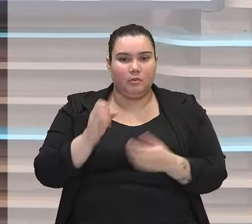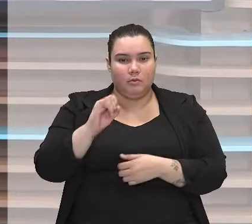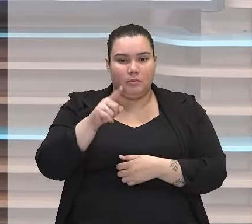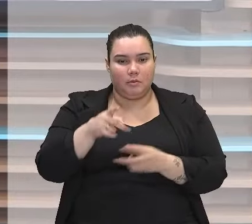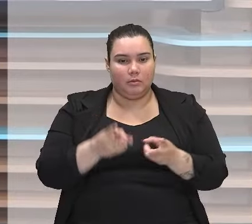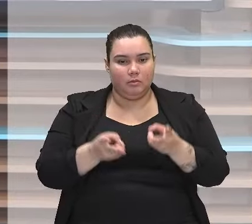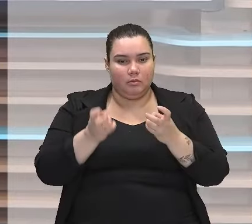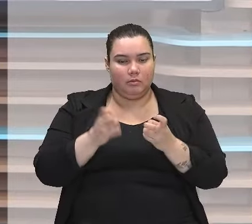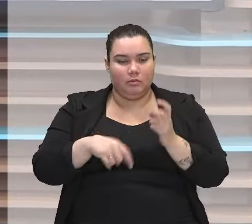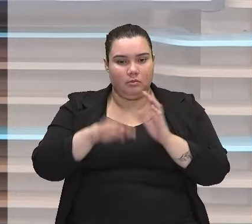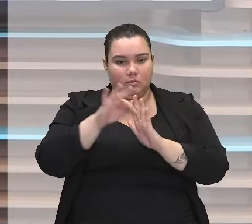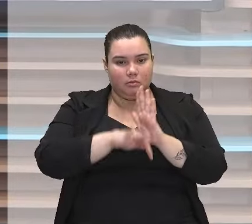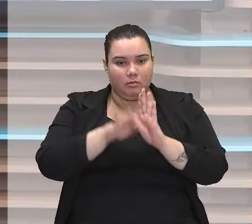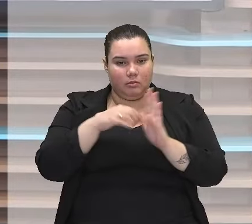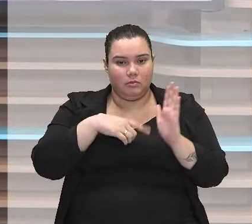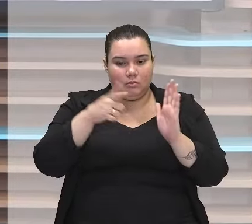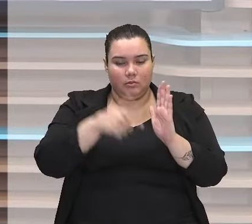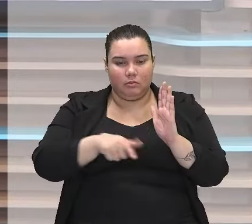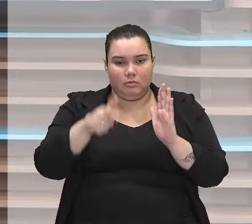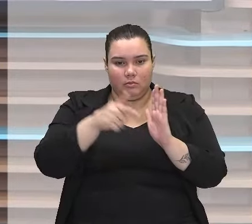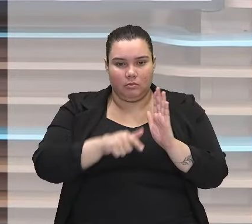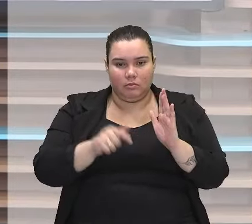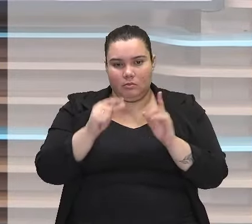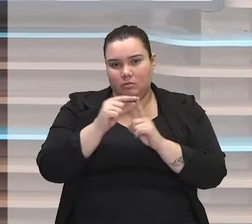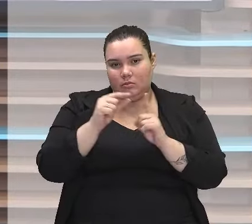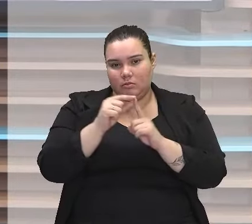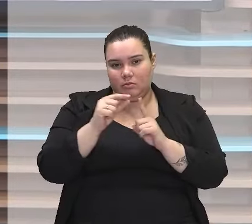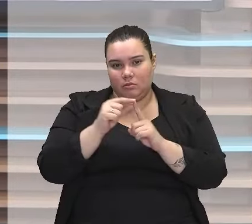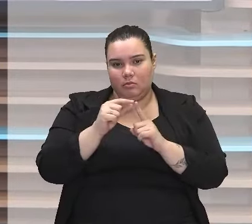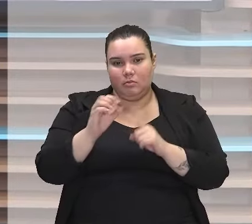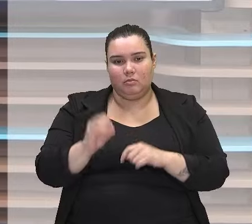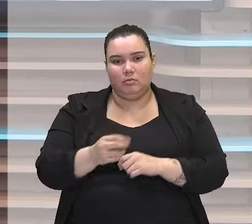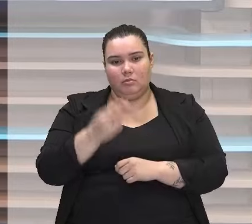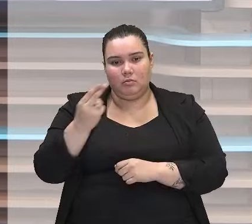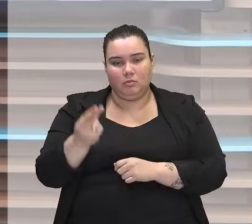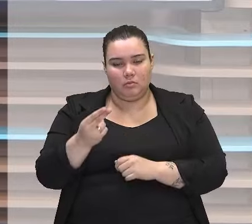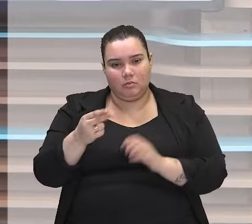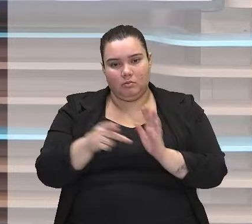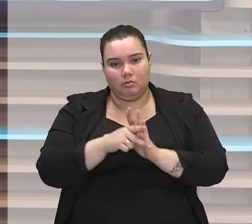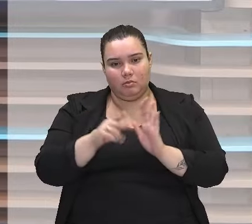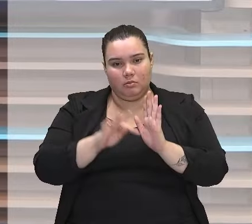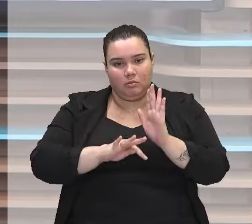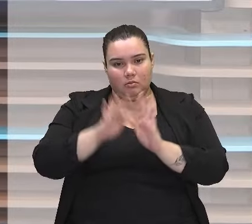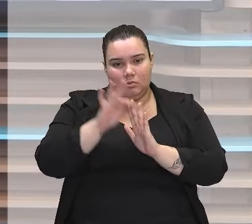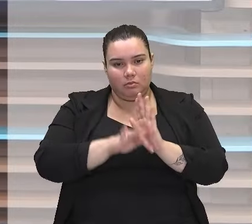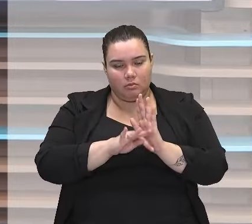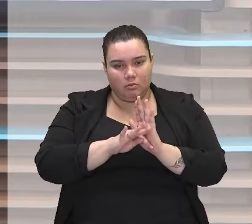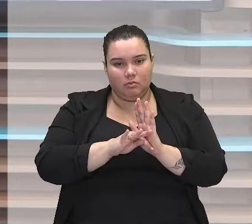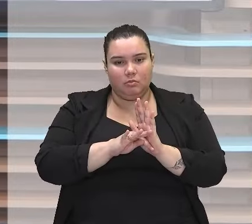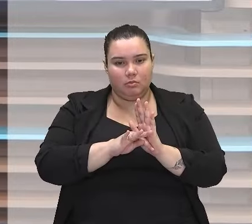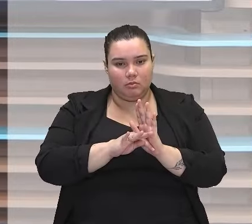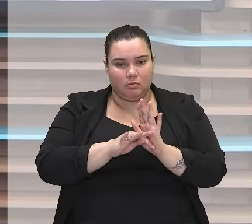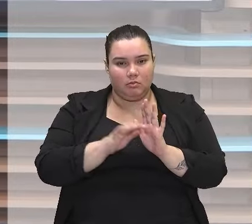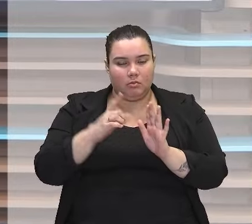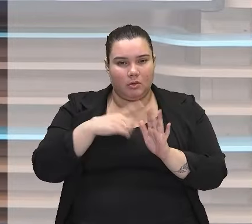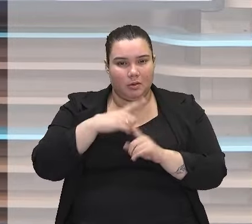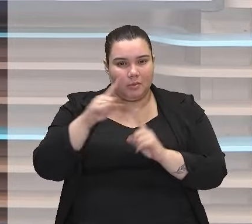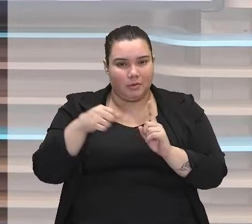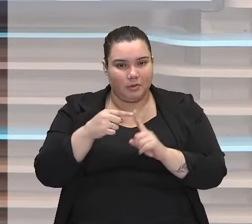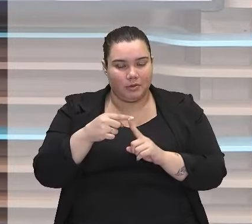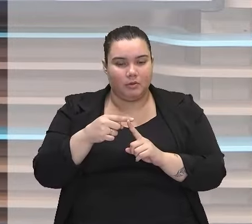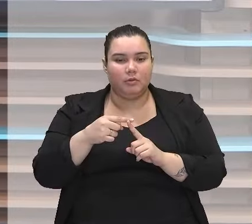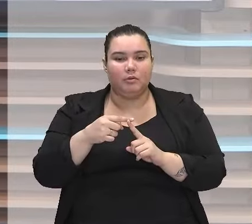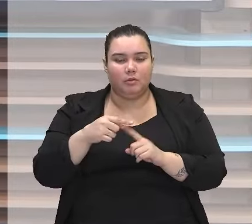escreveu o texto repetiu determinada palavra ou determinada ideia dentro do texto de forma intencional,